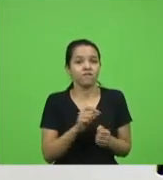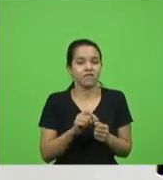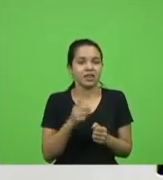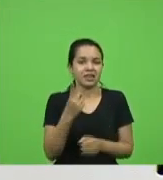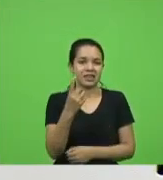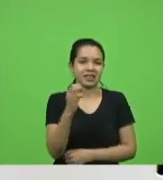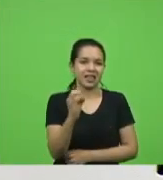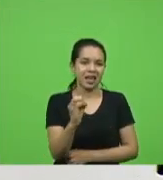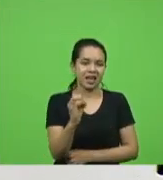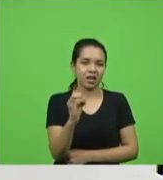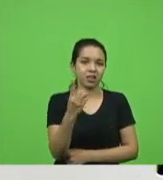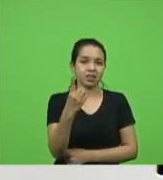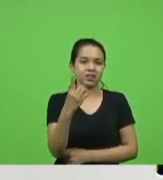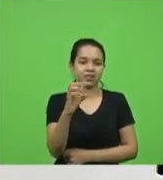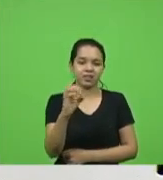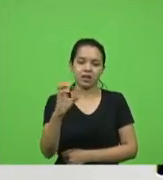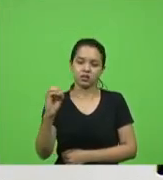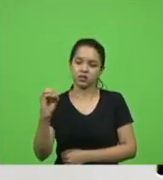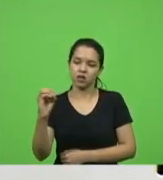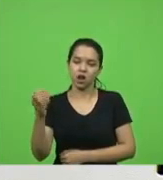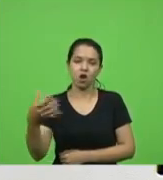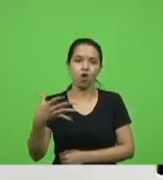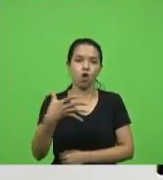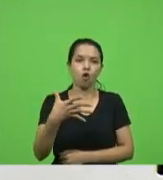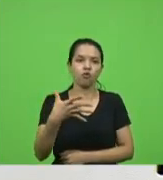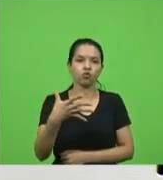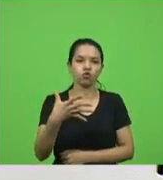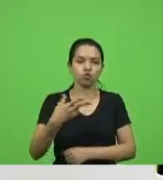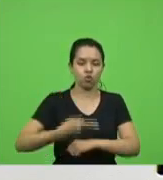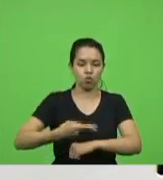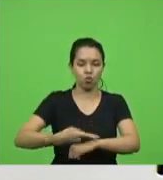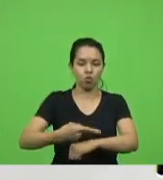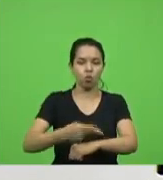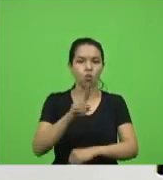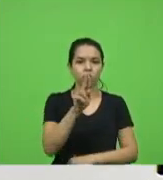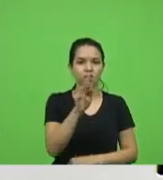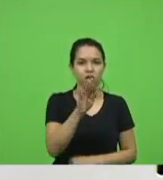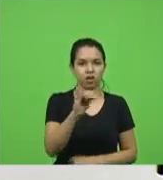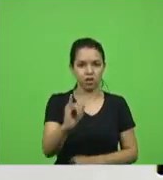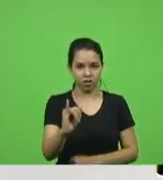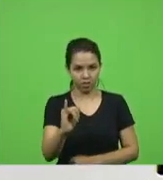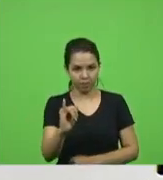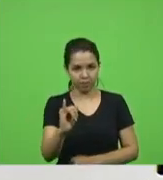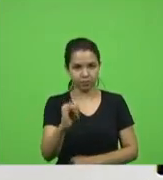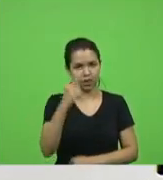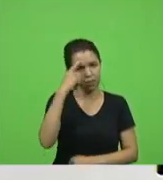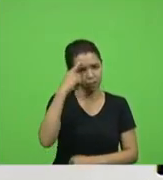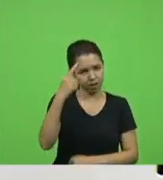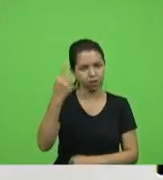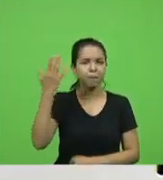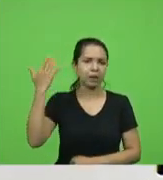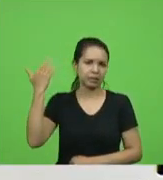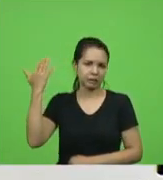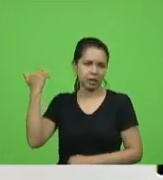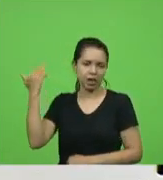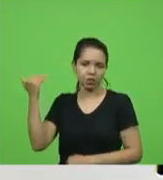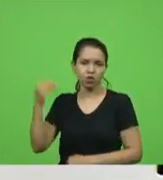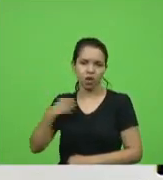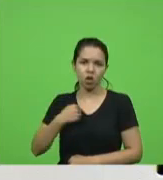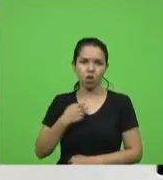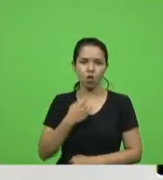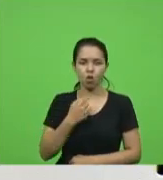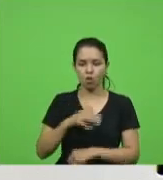fazer 100 novos leitos 100 novos leitos de UTI lembrando que na época inclusive falei com o